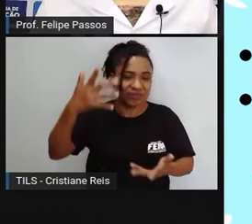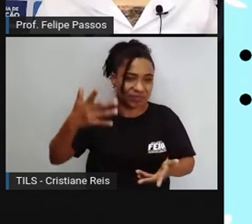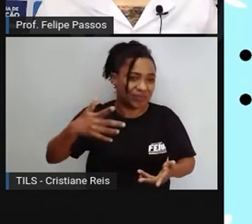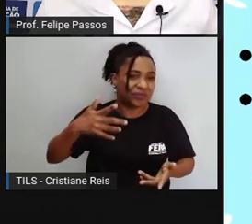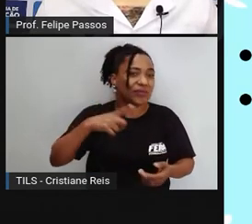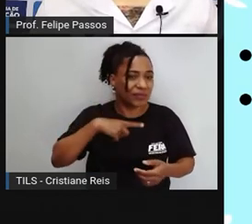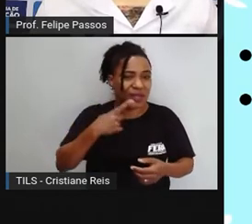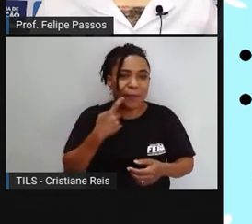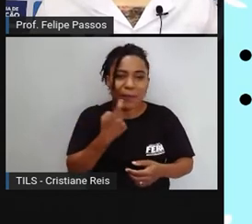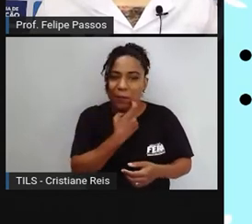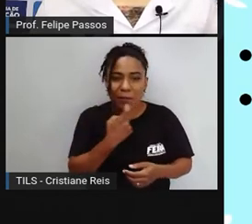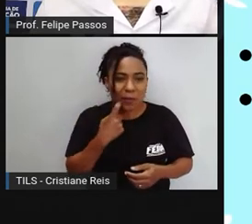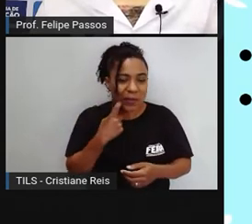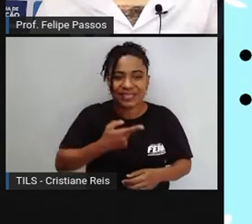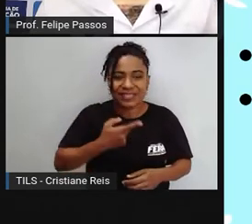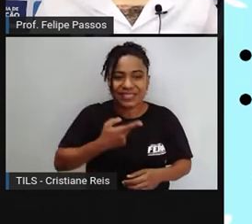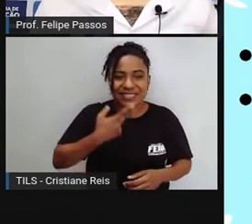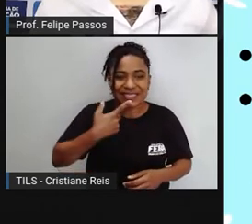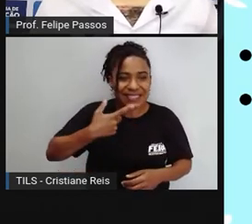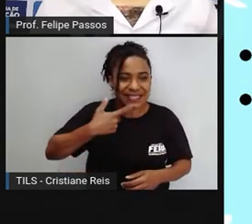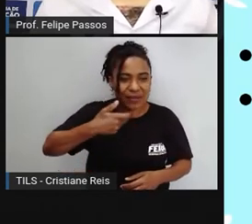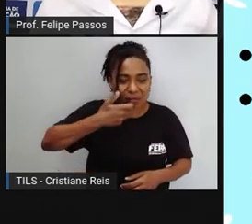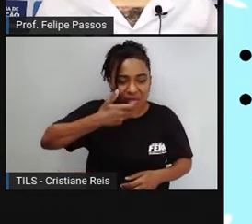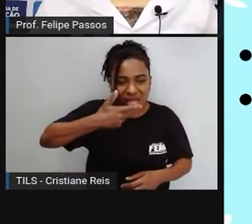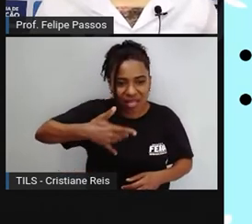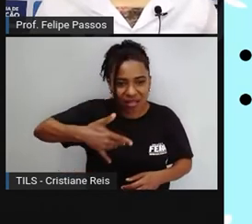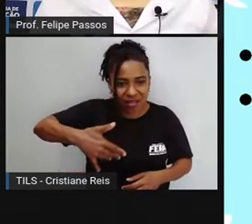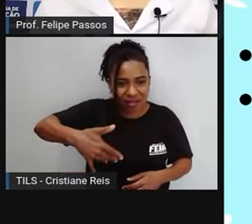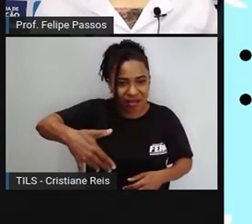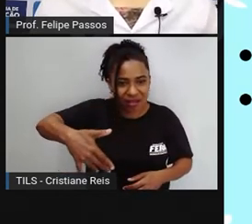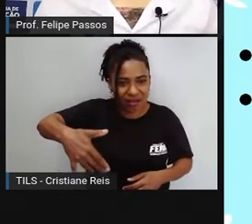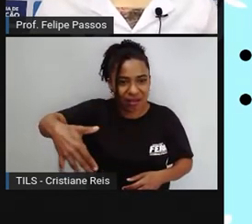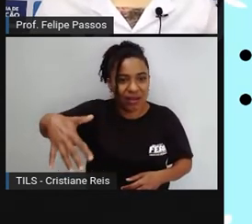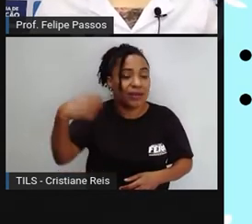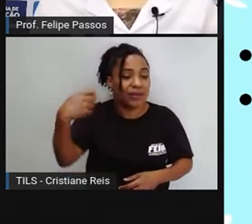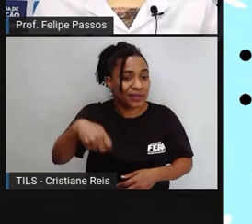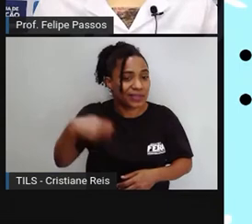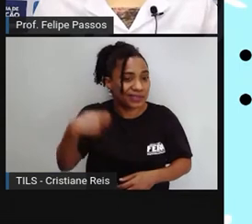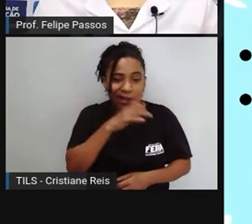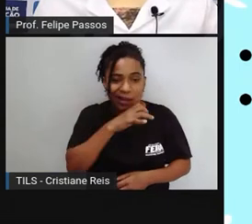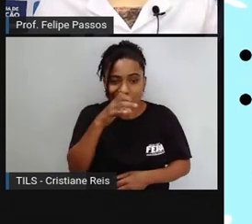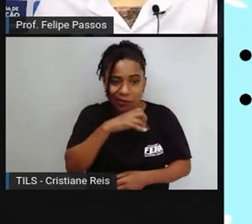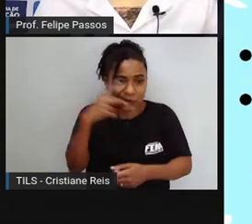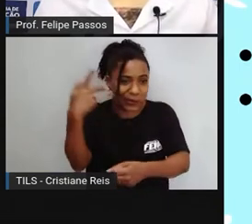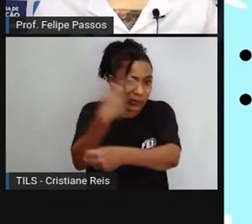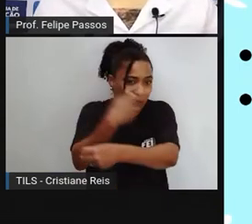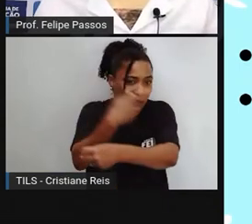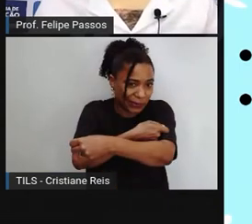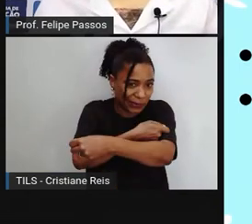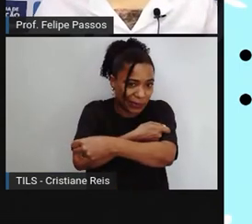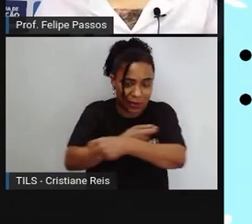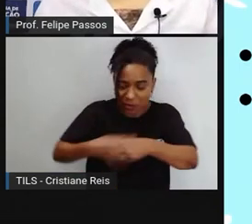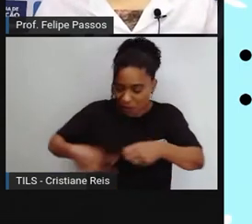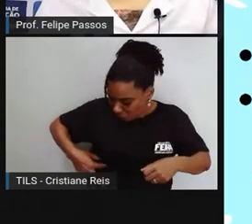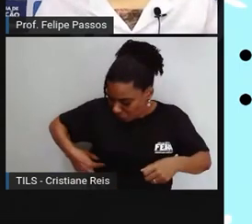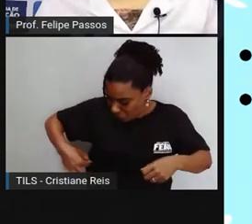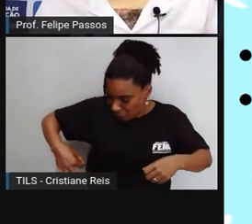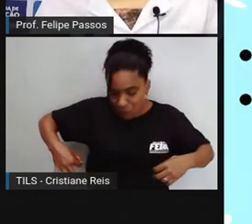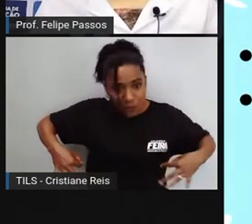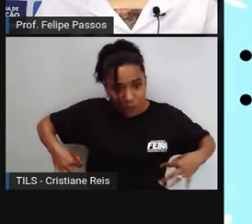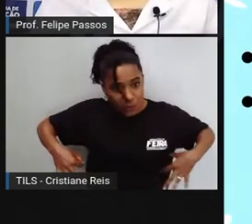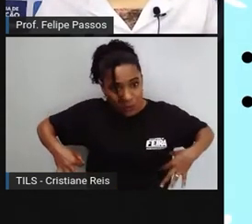pessoa começa a sangrar por vários locais. se o soro não for aplicado, os rins param e a pessoa pode chegar à morte.